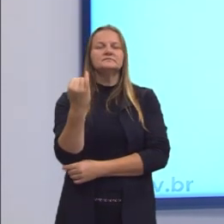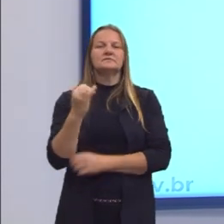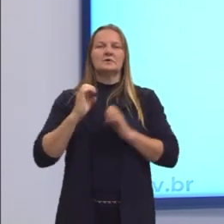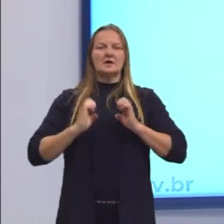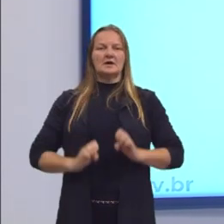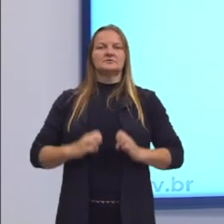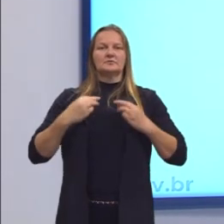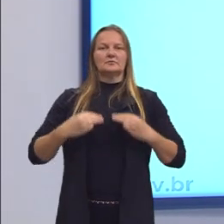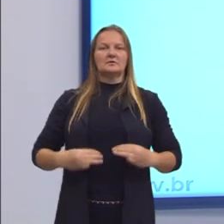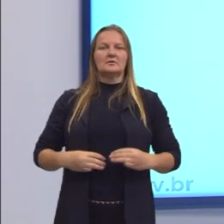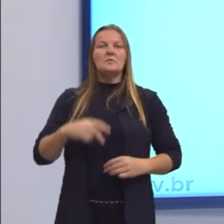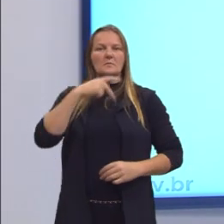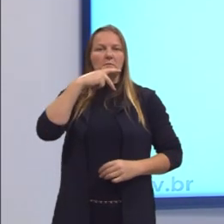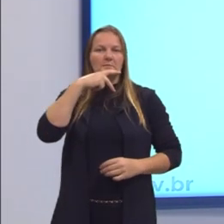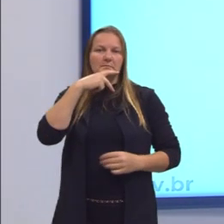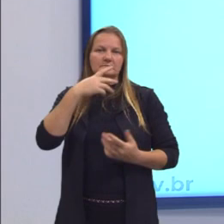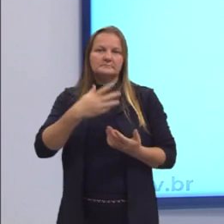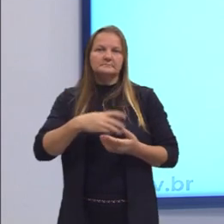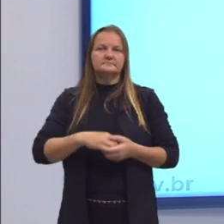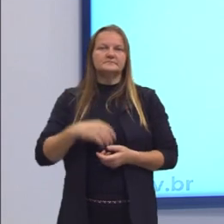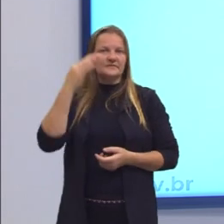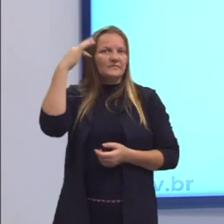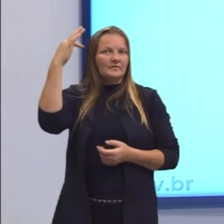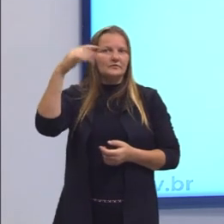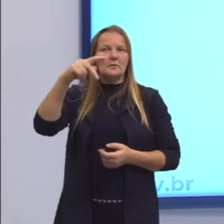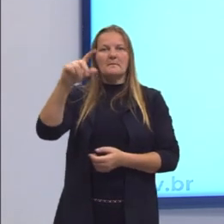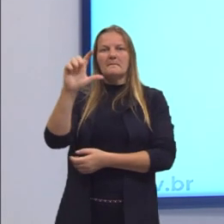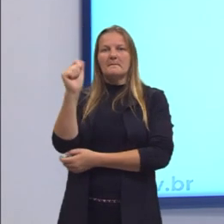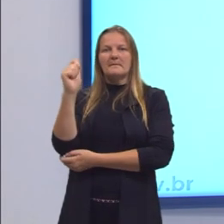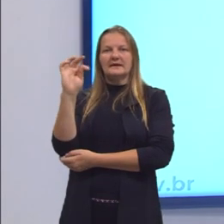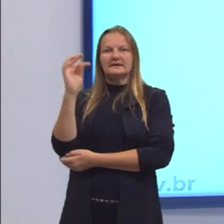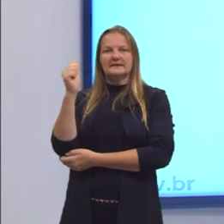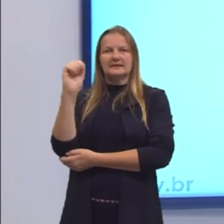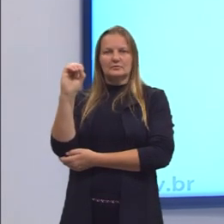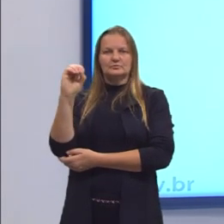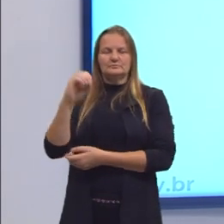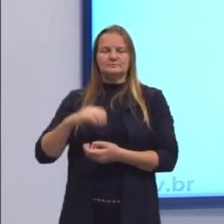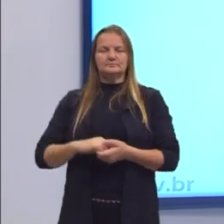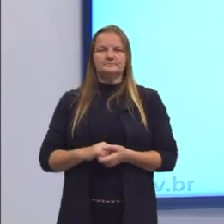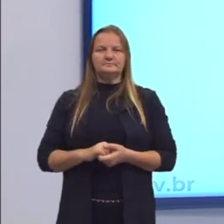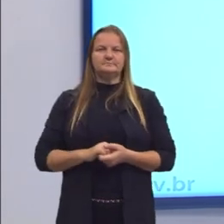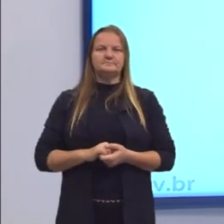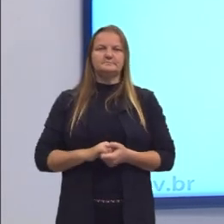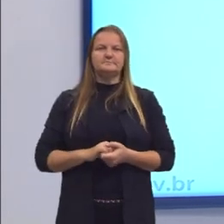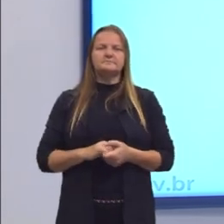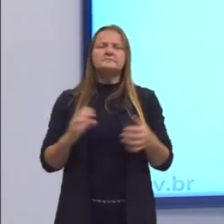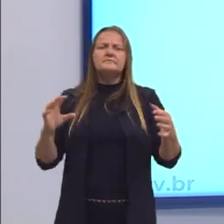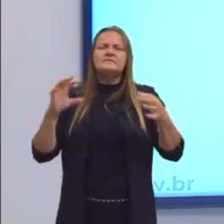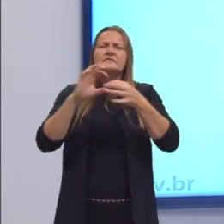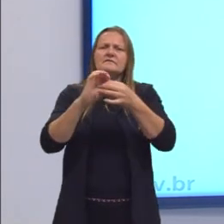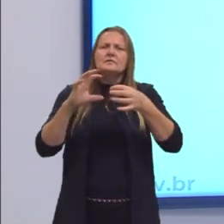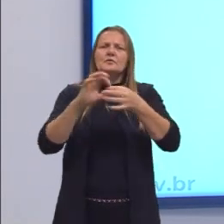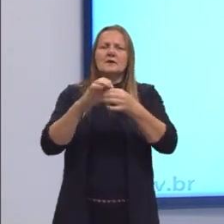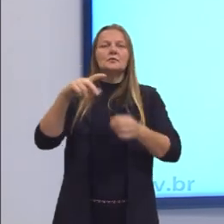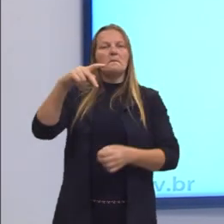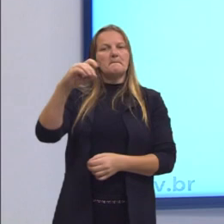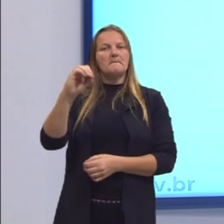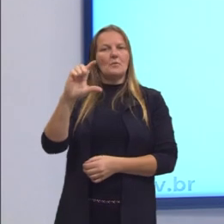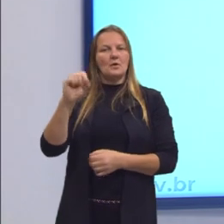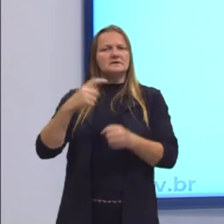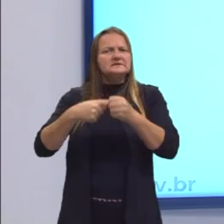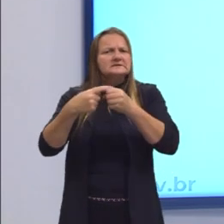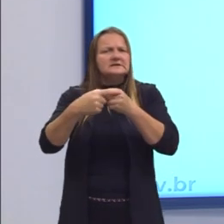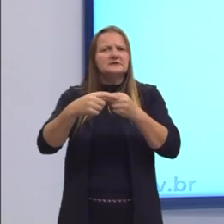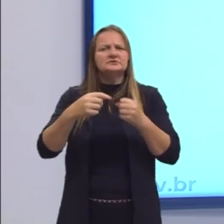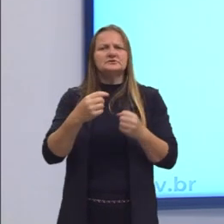ética e na moral platônica. Está sempre aquilo que falei antes, sempre ligado ao coletivo, a polis, o